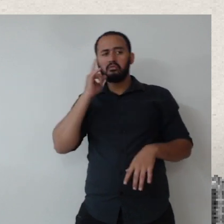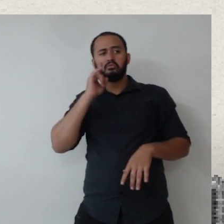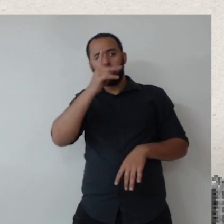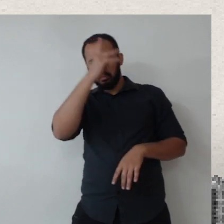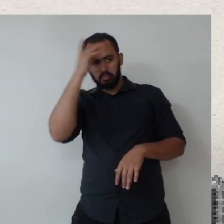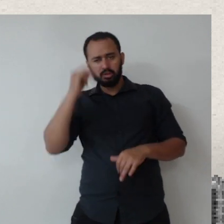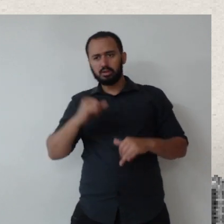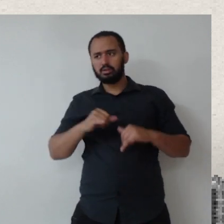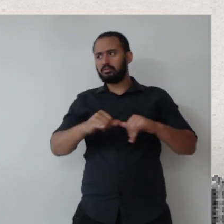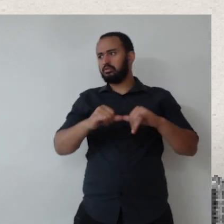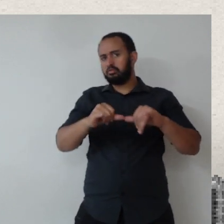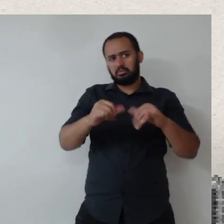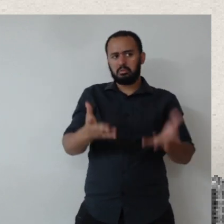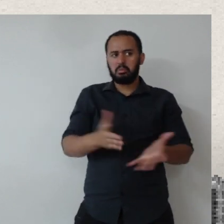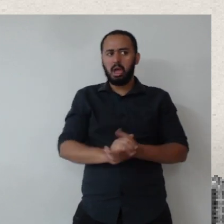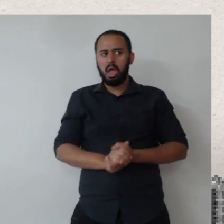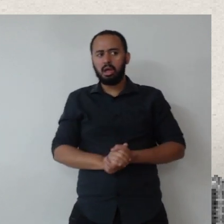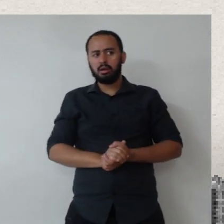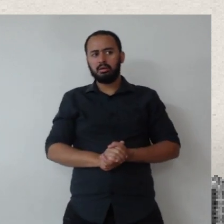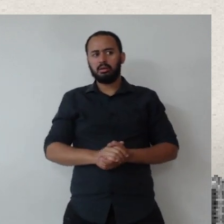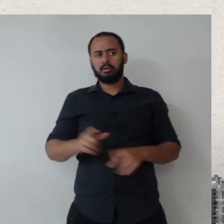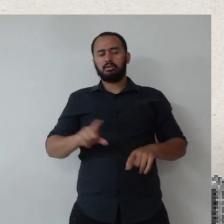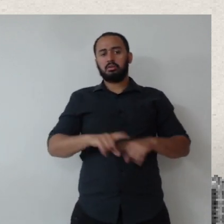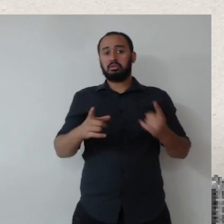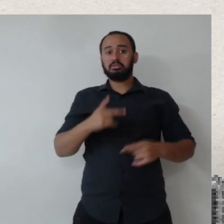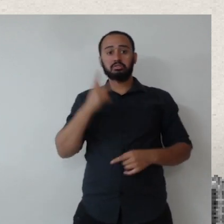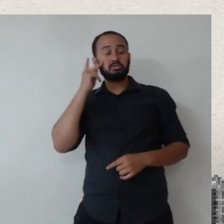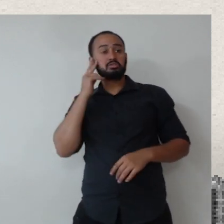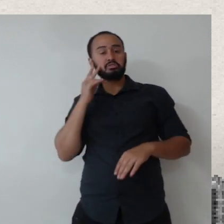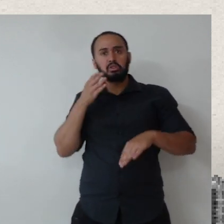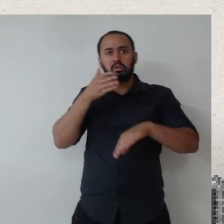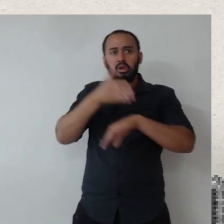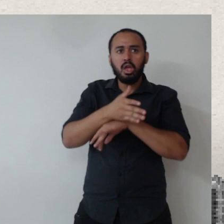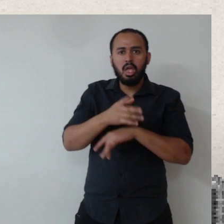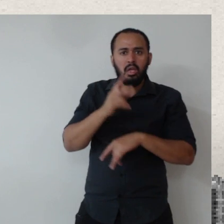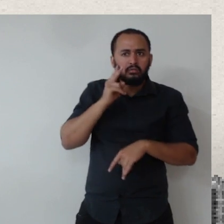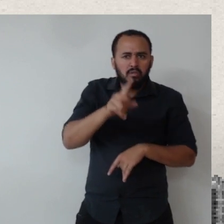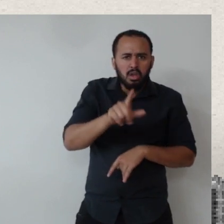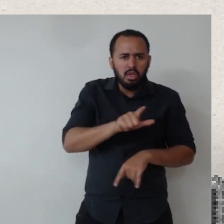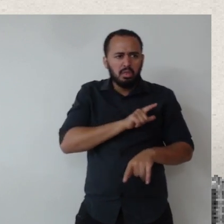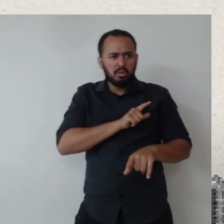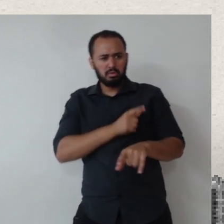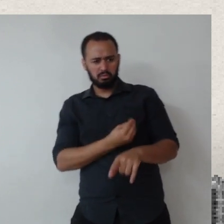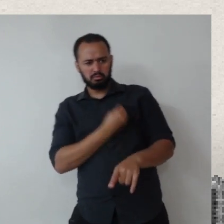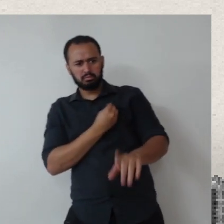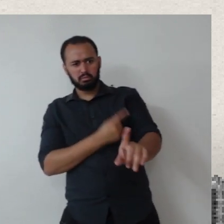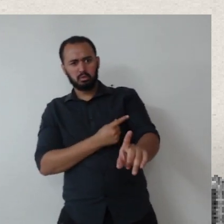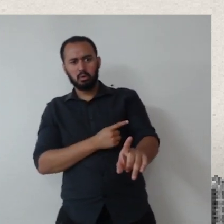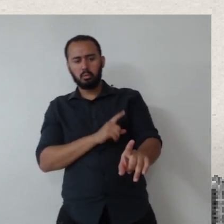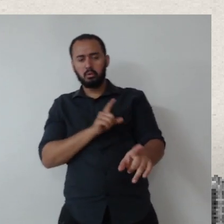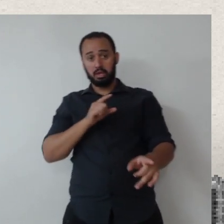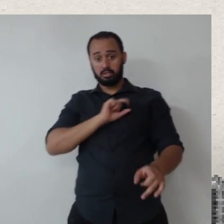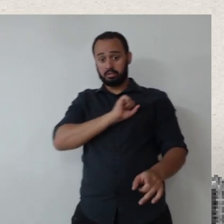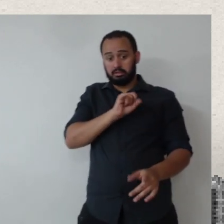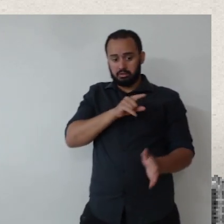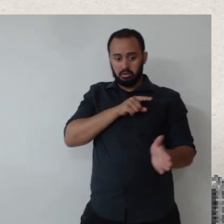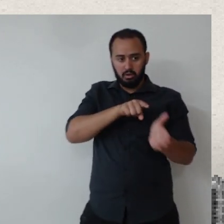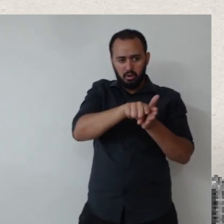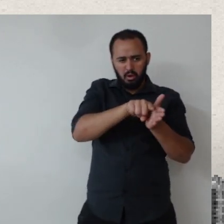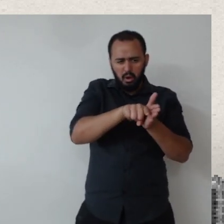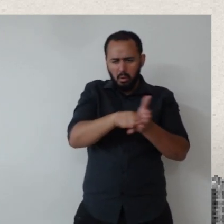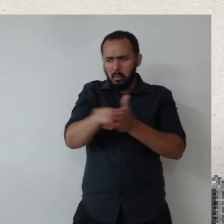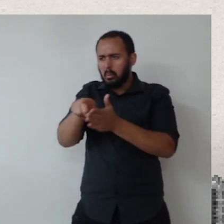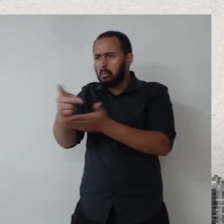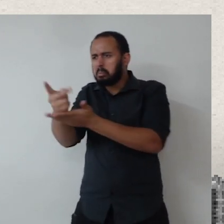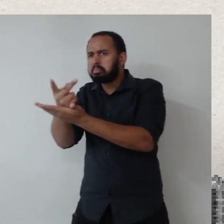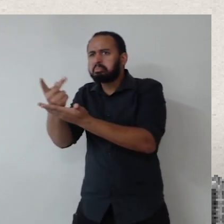a gente colocar um critério de sustentabilidade e não tem mercado. Olha, vocês viram nos guias, não tem. Fez pesquisa de mercado, não tem ninguém que